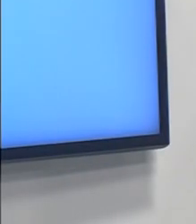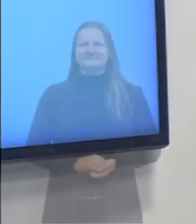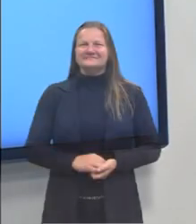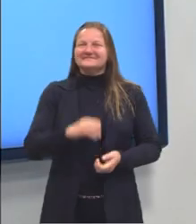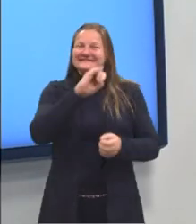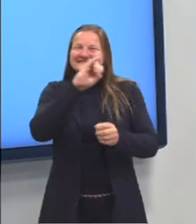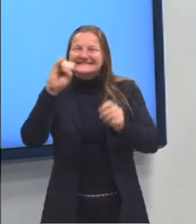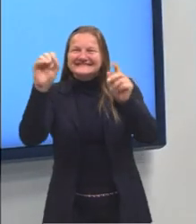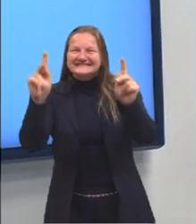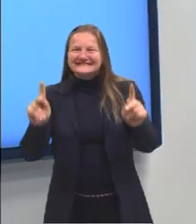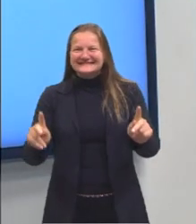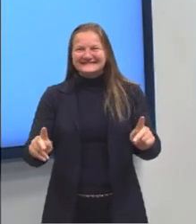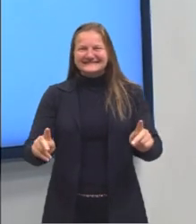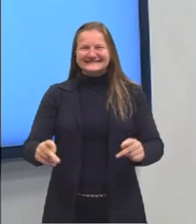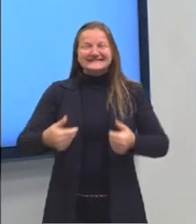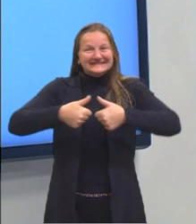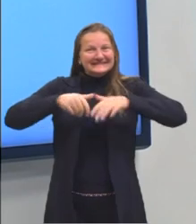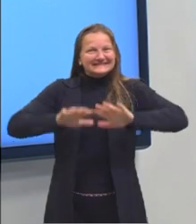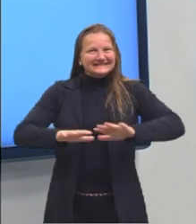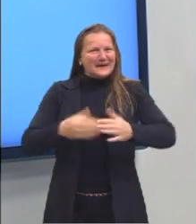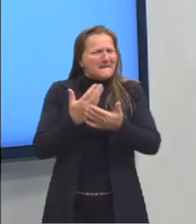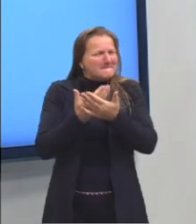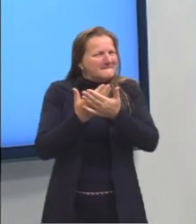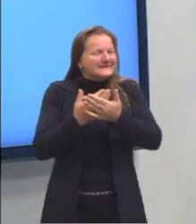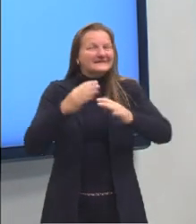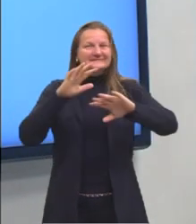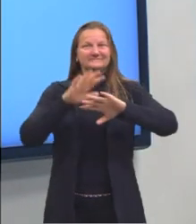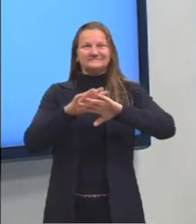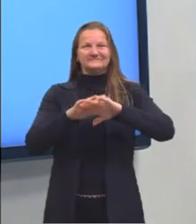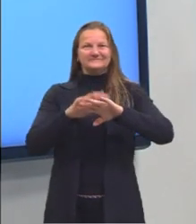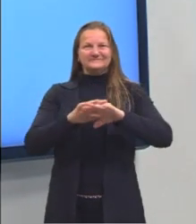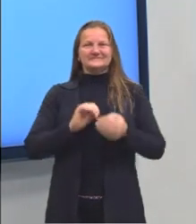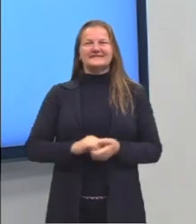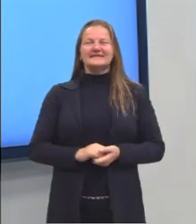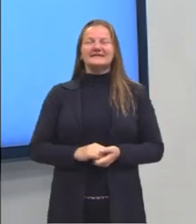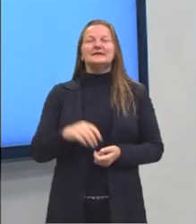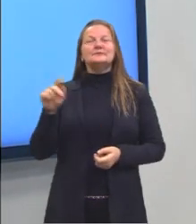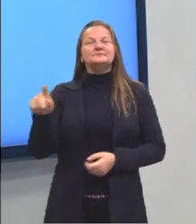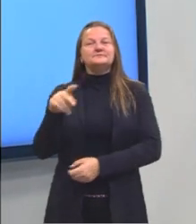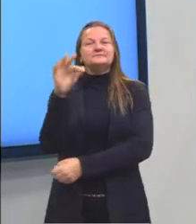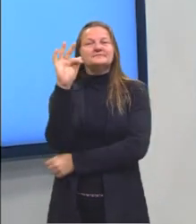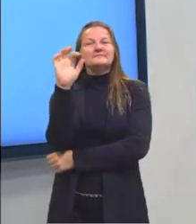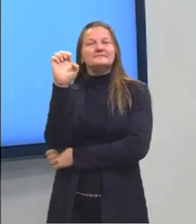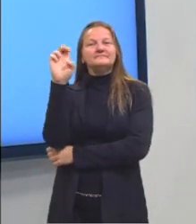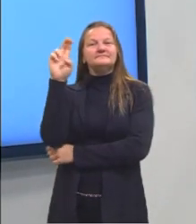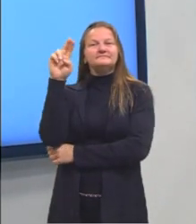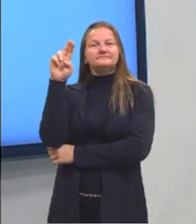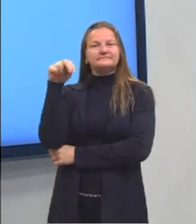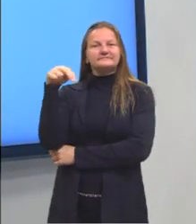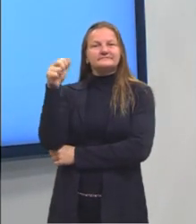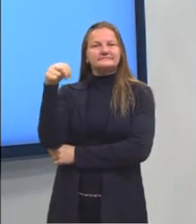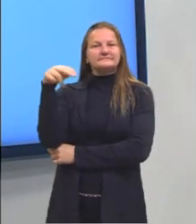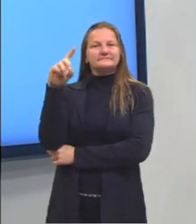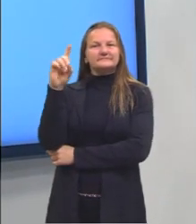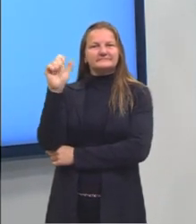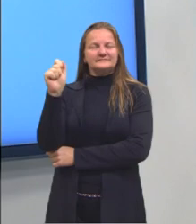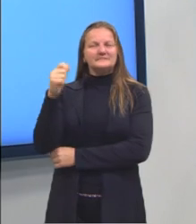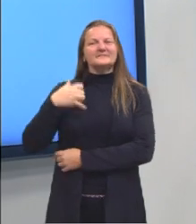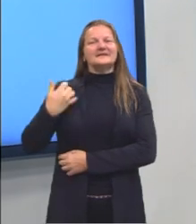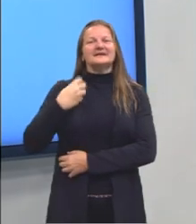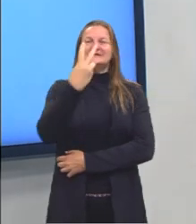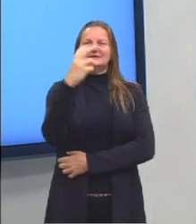Oi, oi pessoas! Estamos aqui para mais uma aula de matemática. Eu sou a prof. Fernanda, tenho 25 anos,